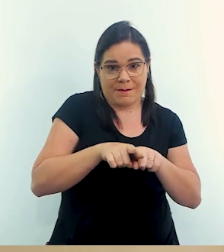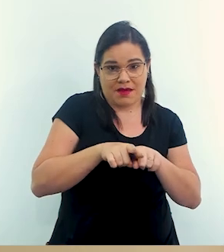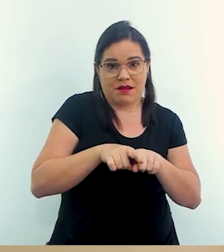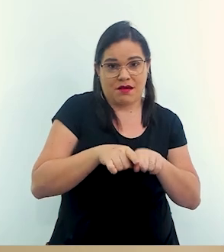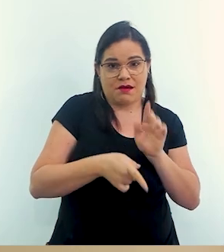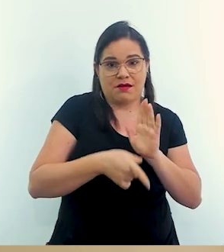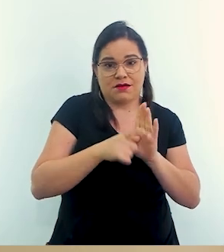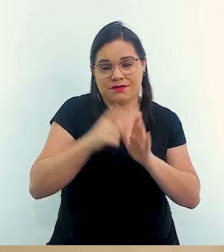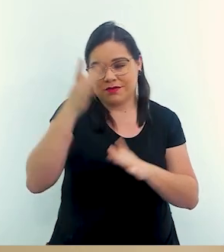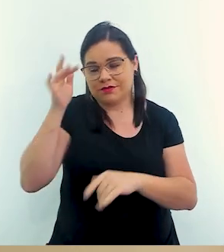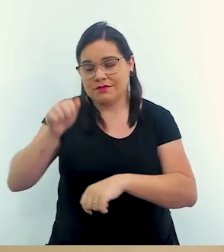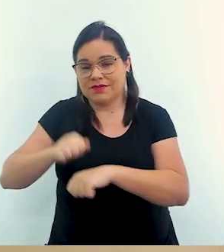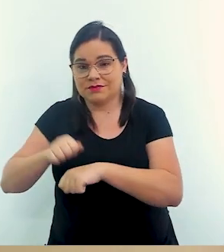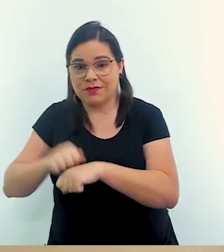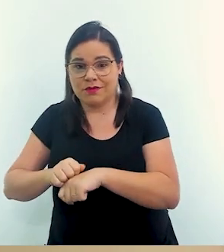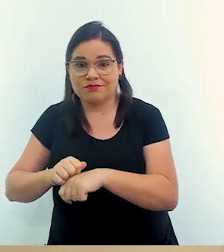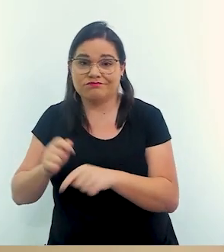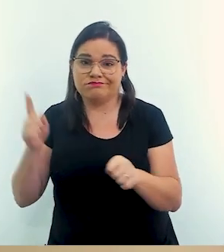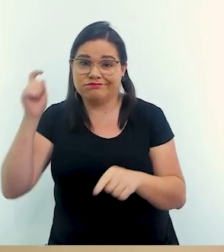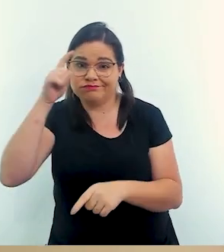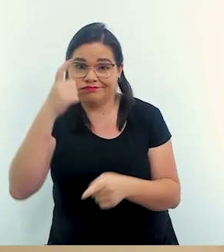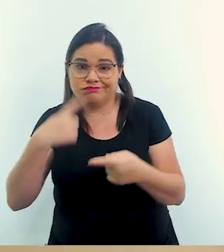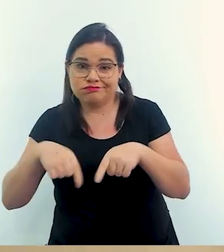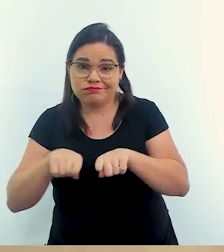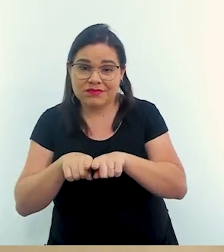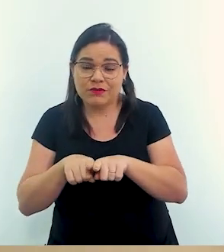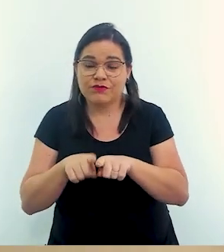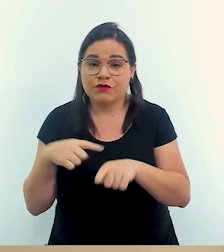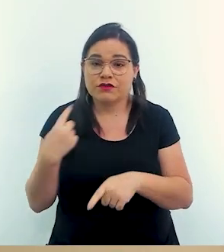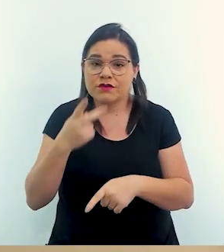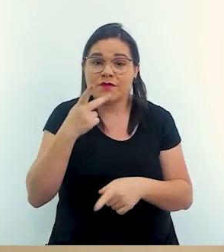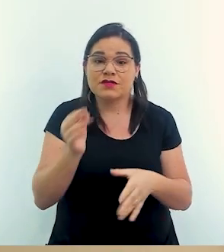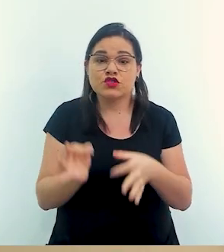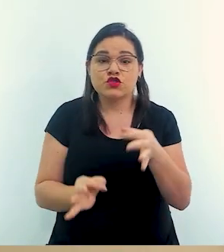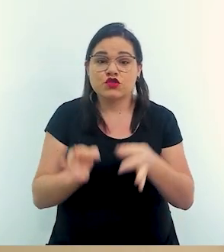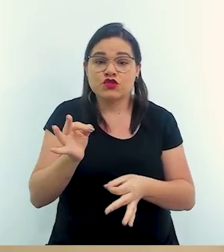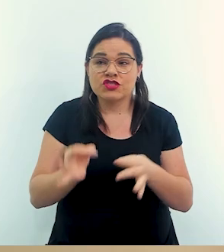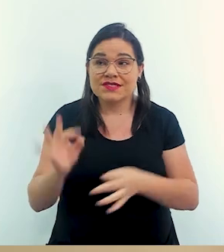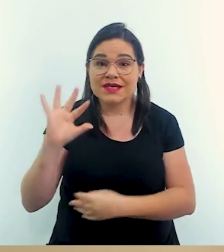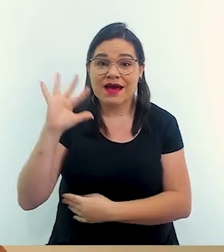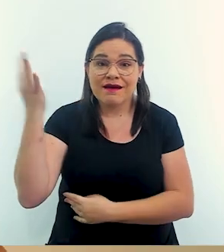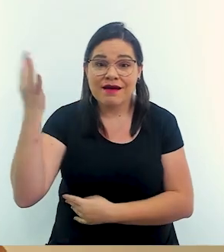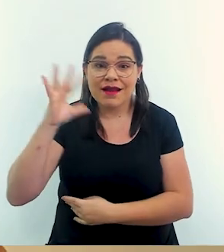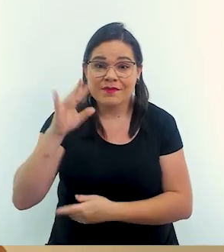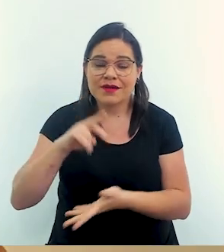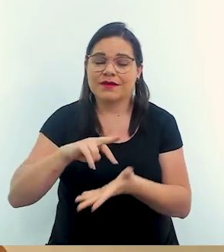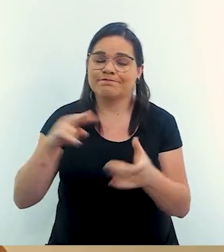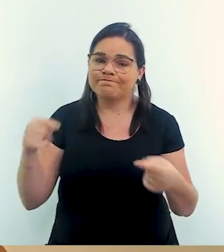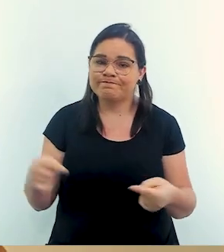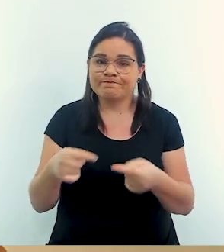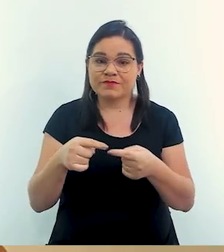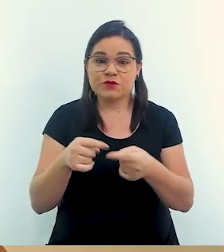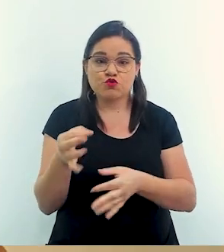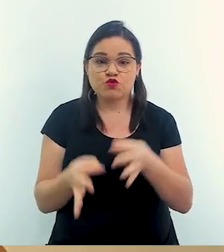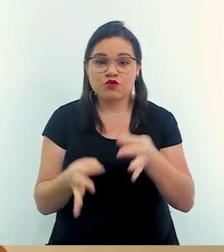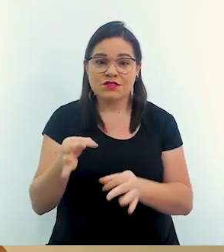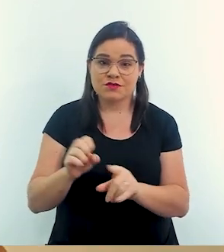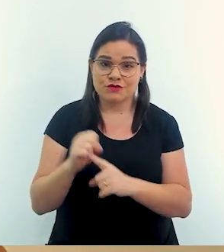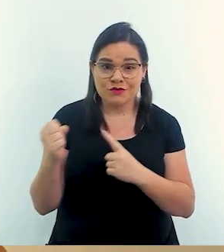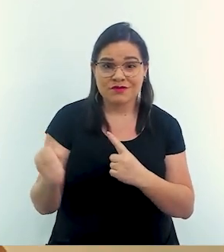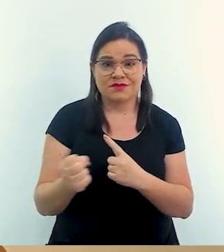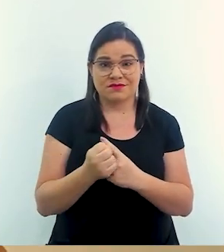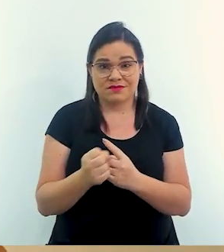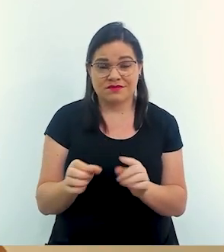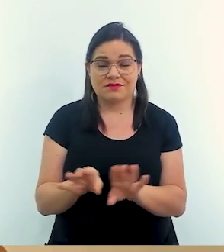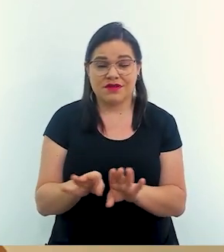falando de justiça climática e também de justiça social, né? Neste aspecto, né? E esse é um ponto super importante, Lia, porque